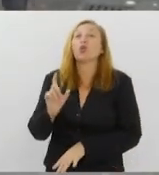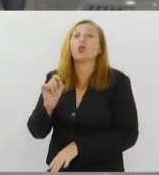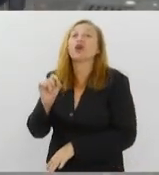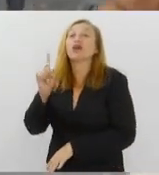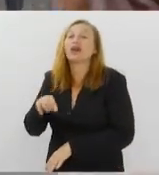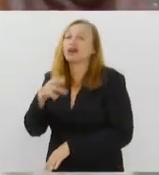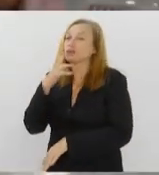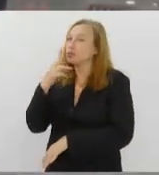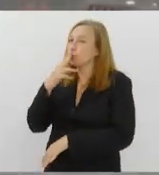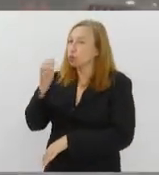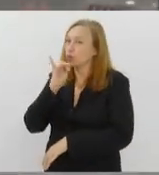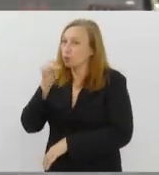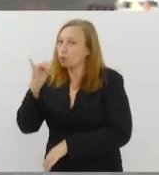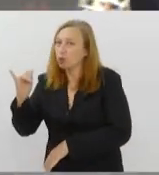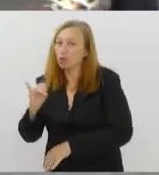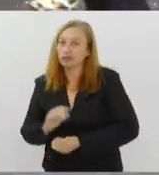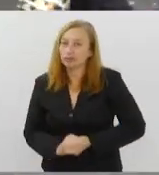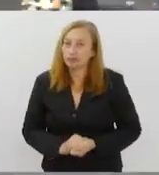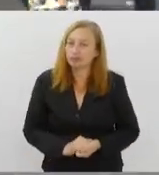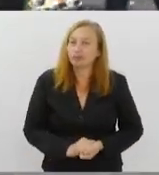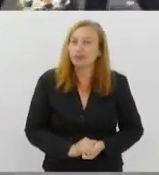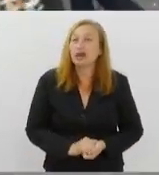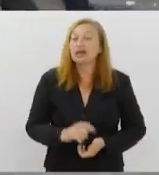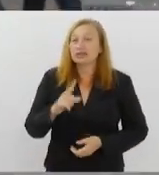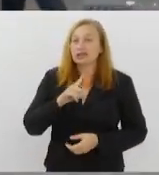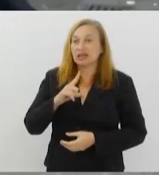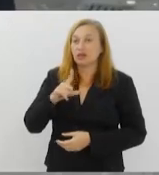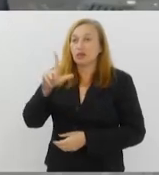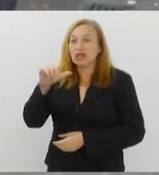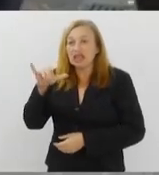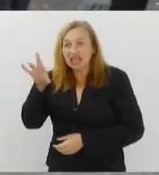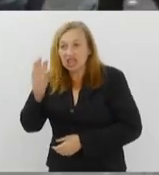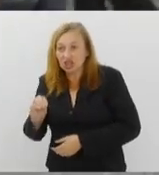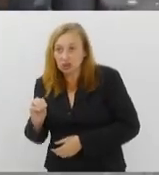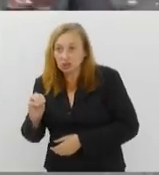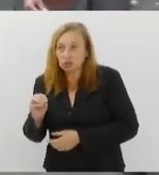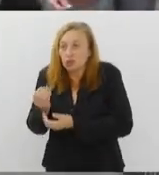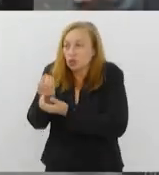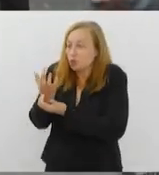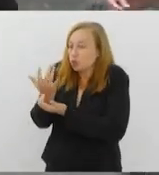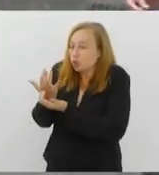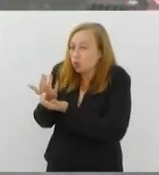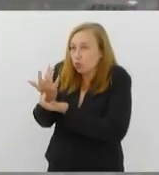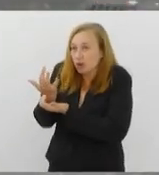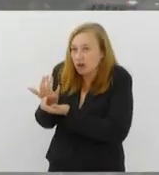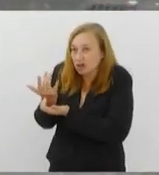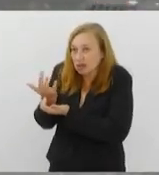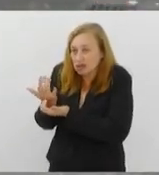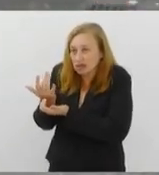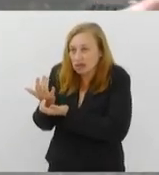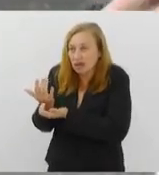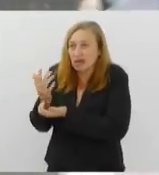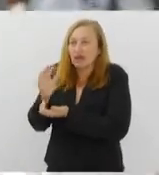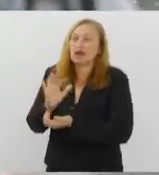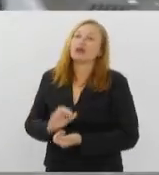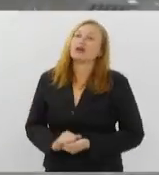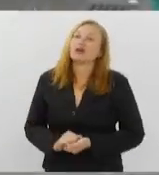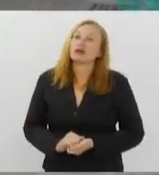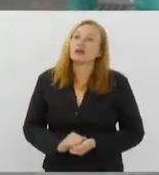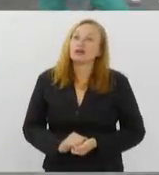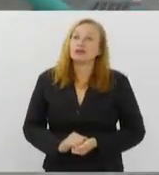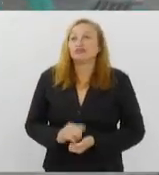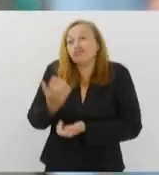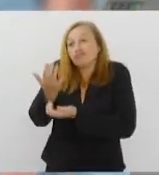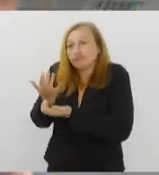Ele é um recipiente que tem um líquido. Esse líquido é aquecido por uma resistência, que é um filamento, né? E para